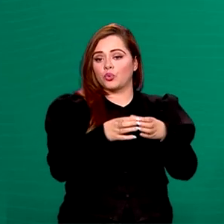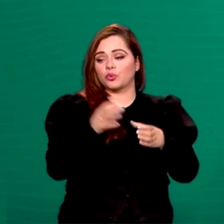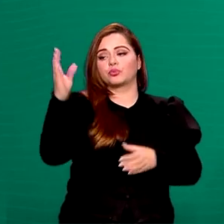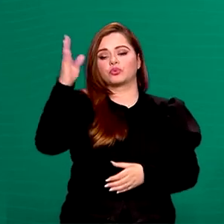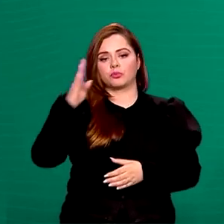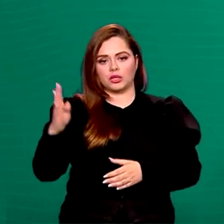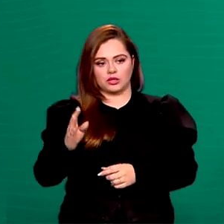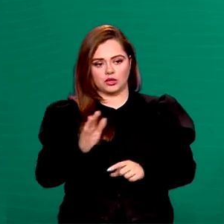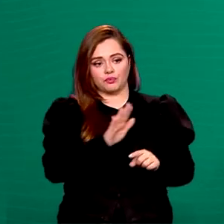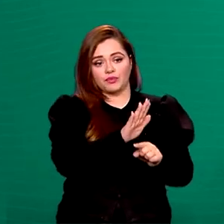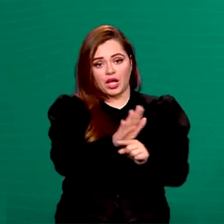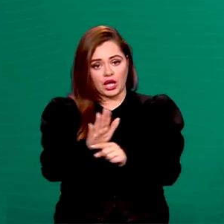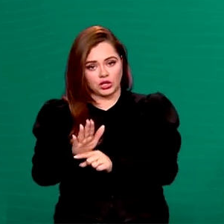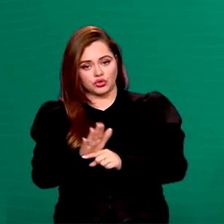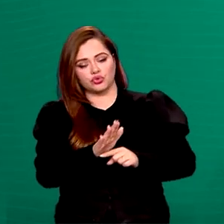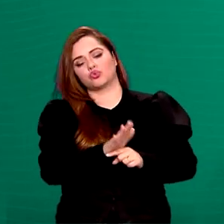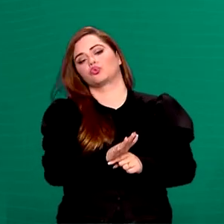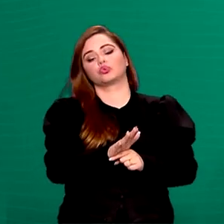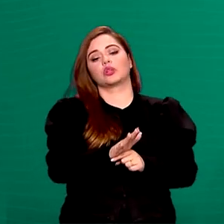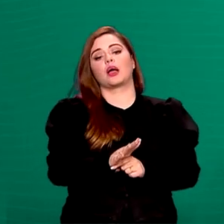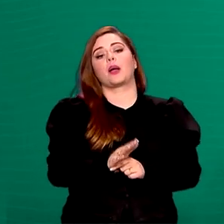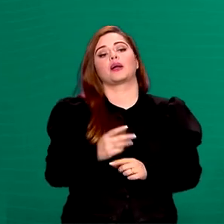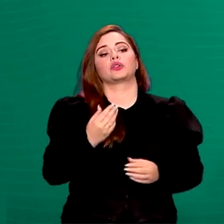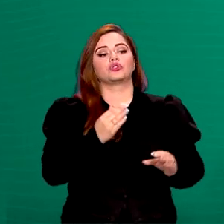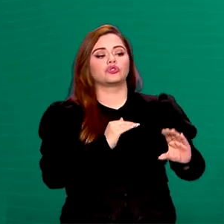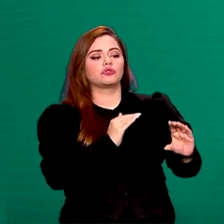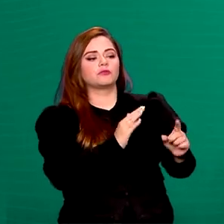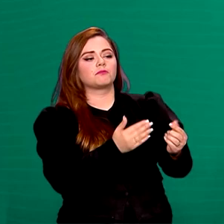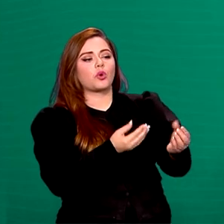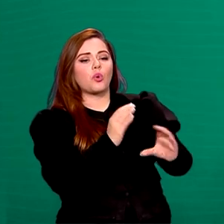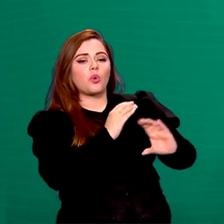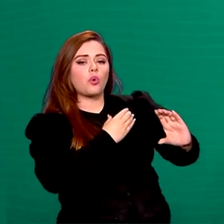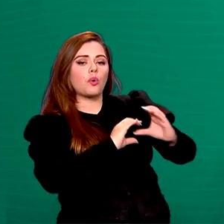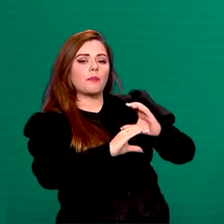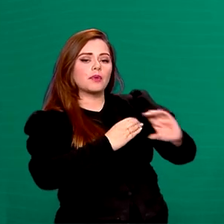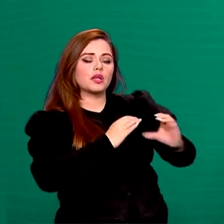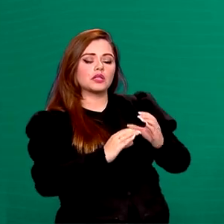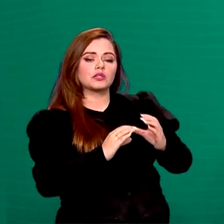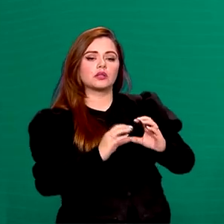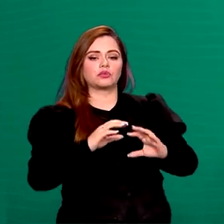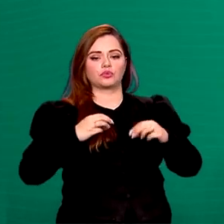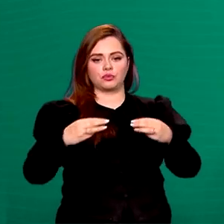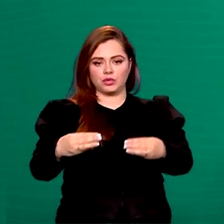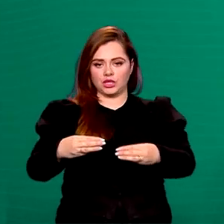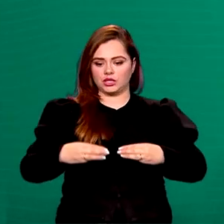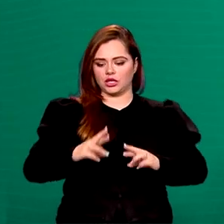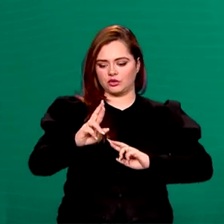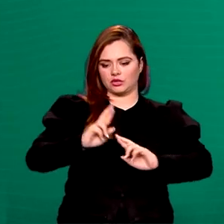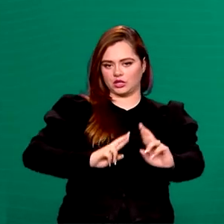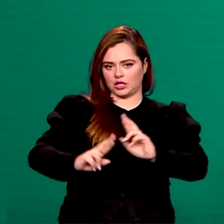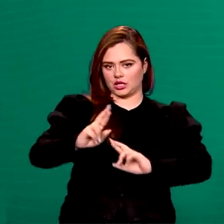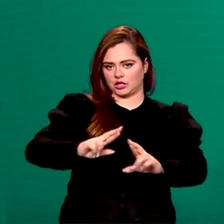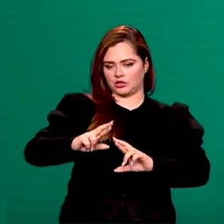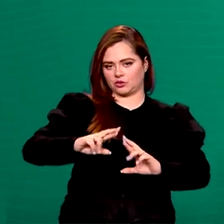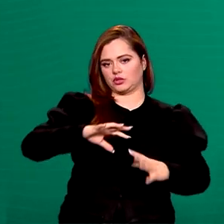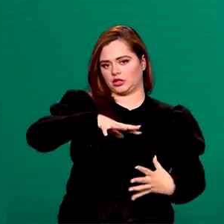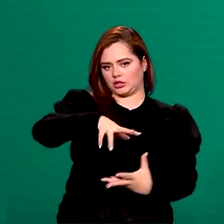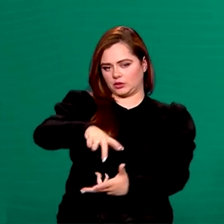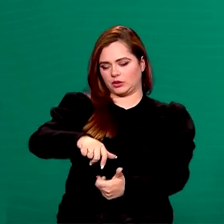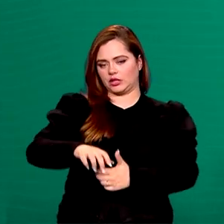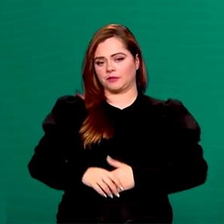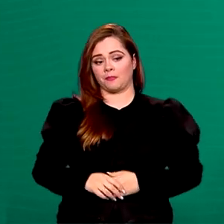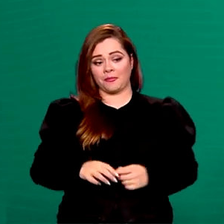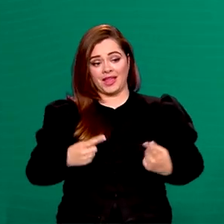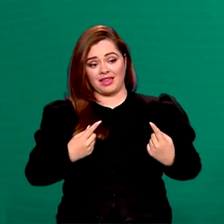coordenado pela Agência Brasileira de Cooperação do Ministério das Relações Exteriores. A Missão Brasileira enfrenta